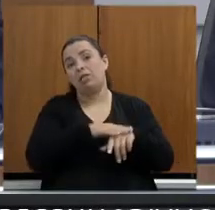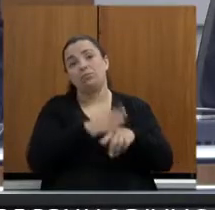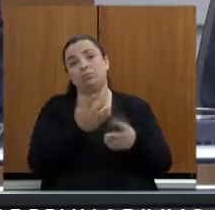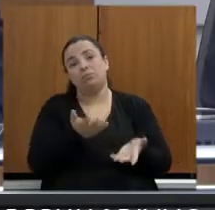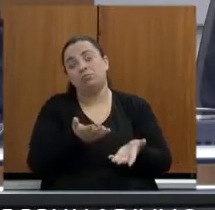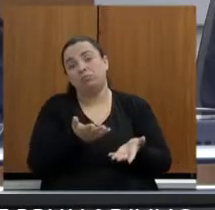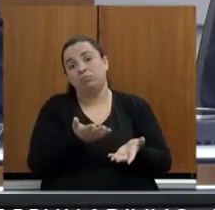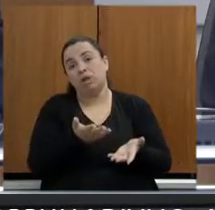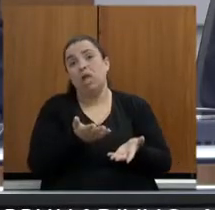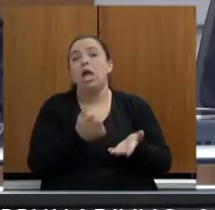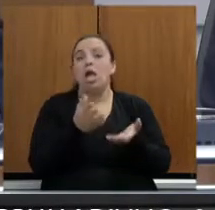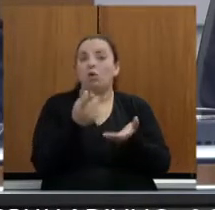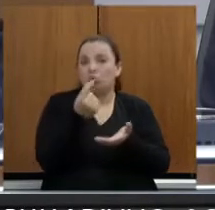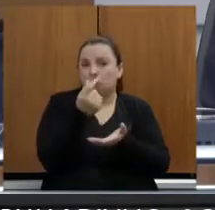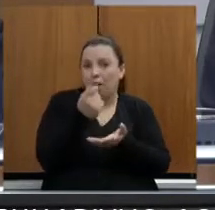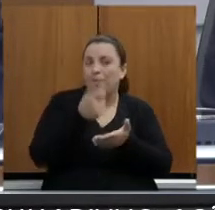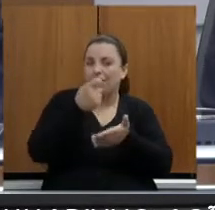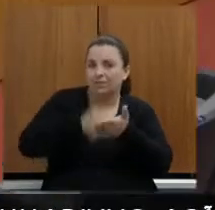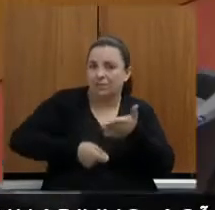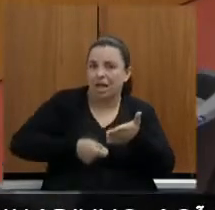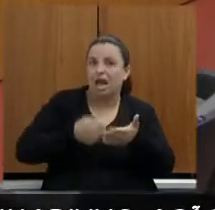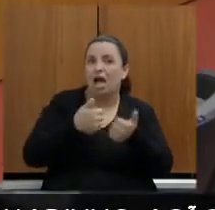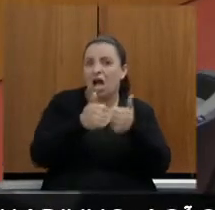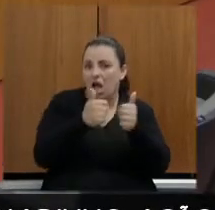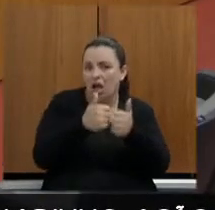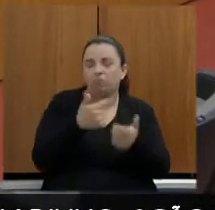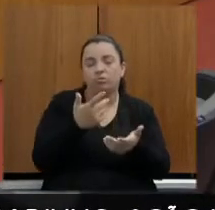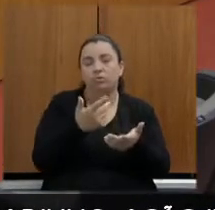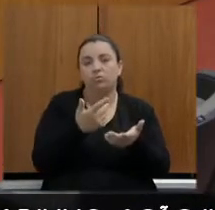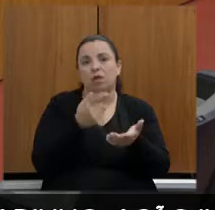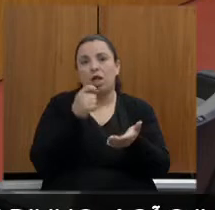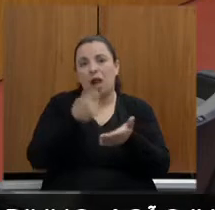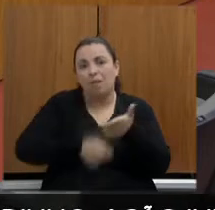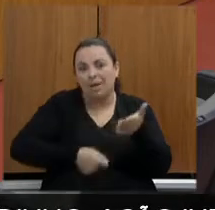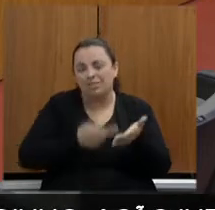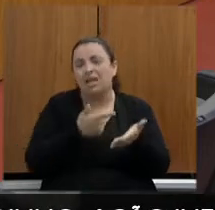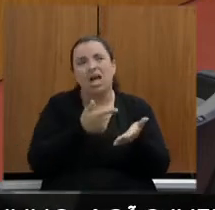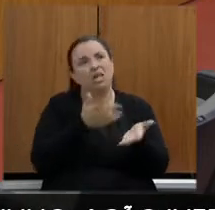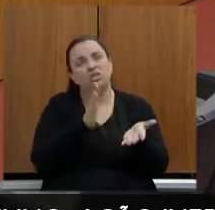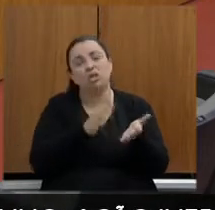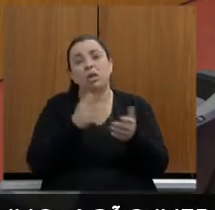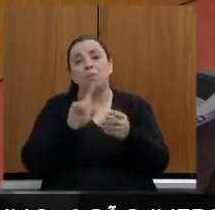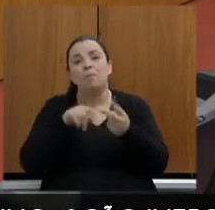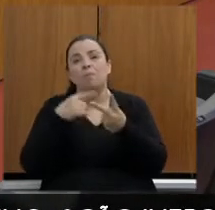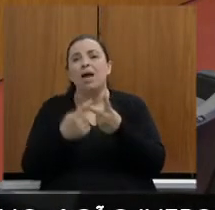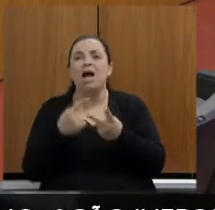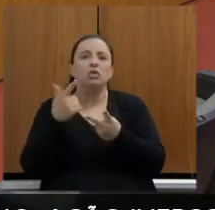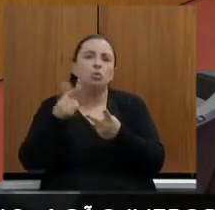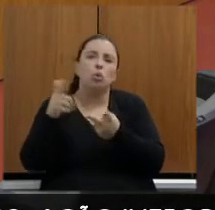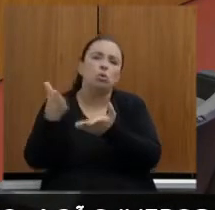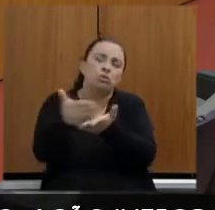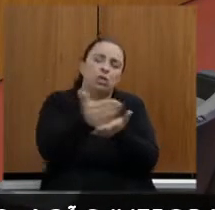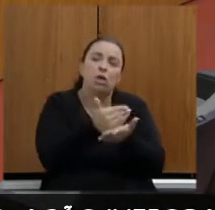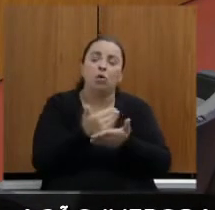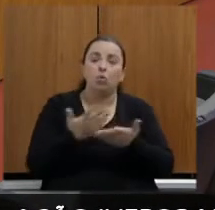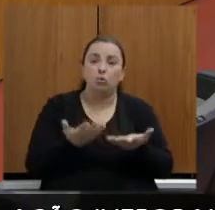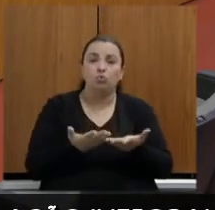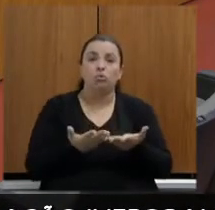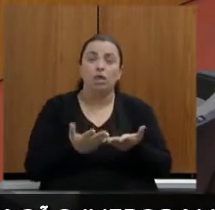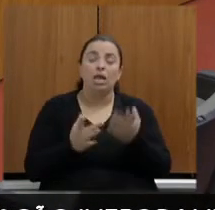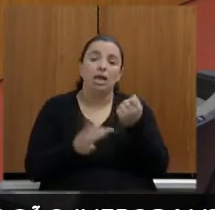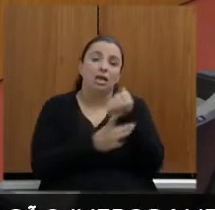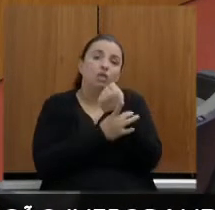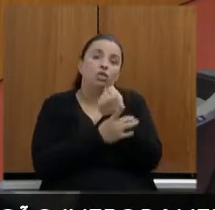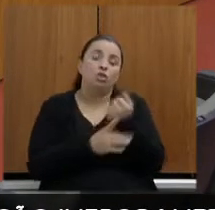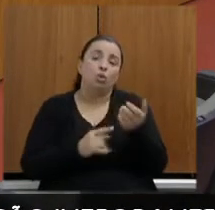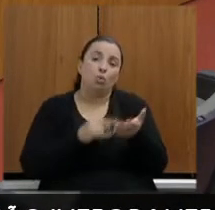as tarifas de passagem que já são pagas, fazendo seus financiamentos e garantindo a boa execução do contrato. Então, estágio